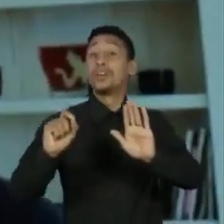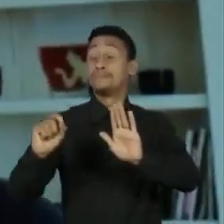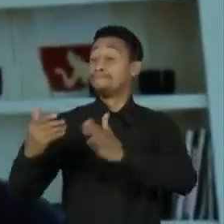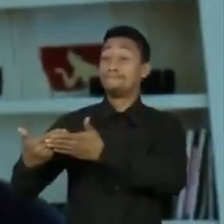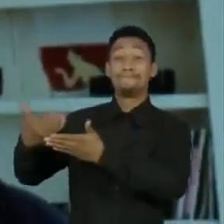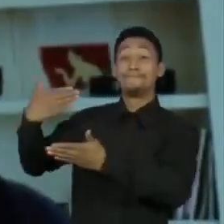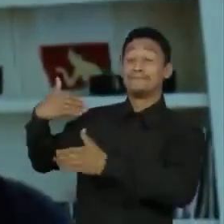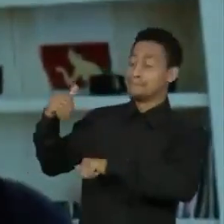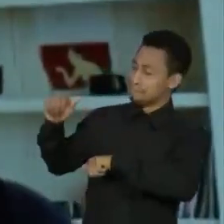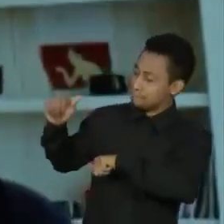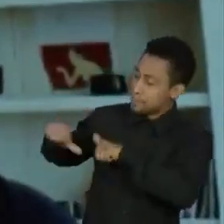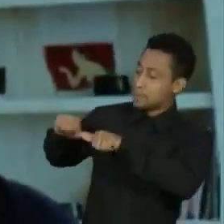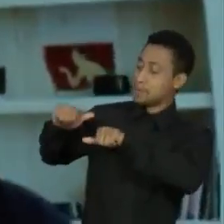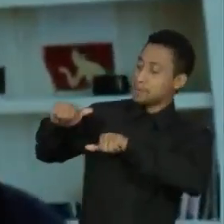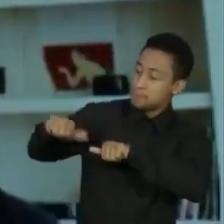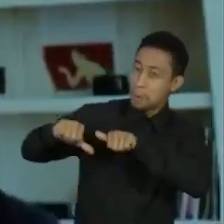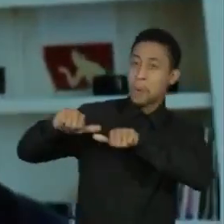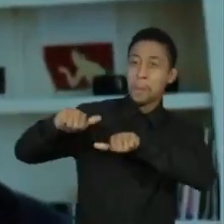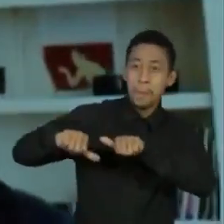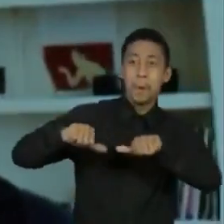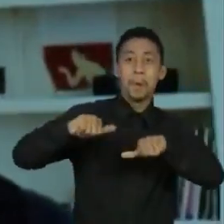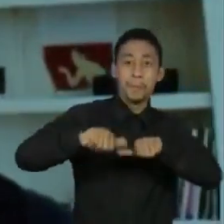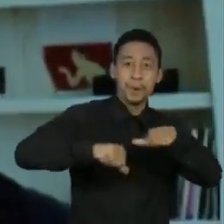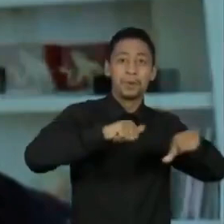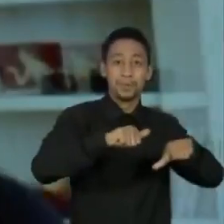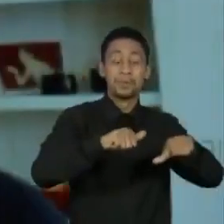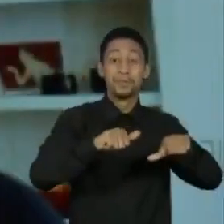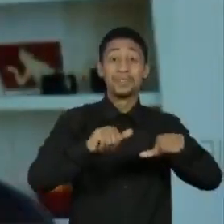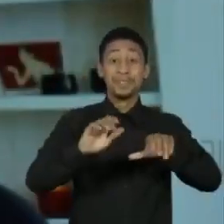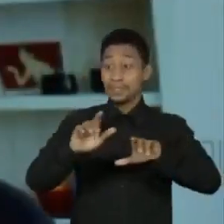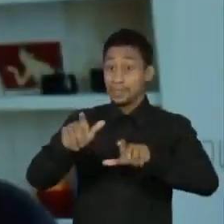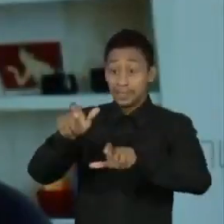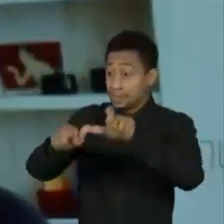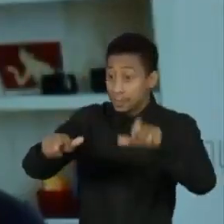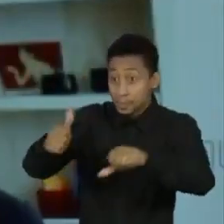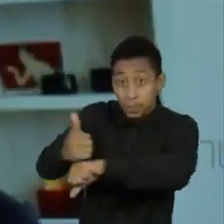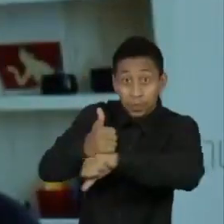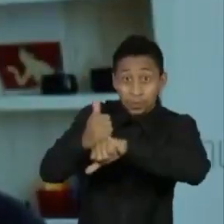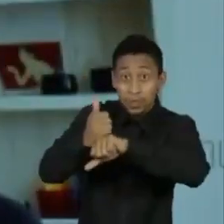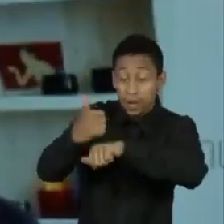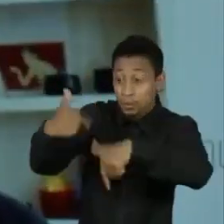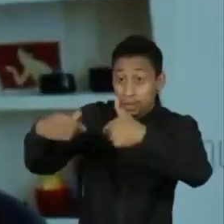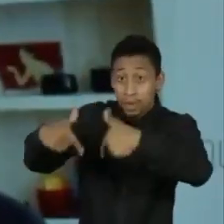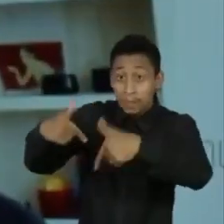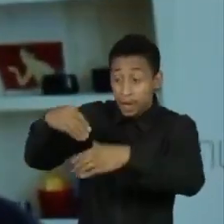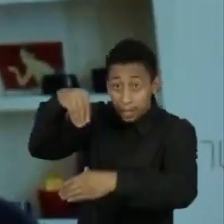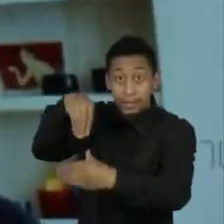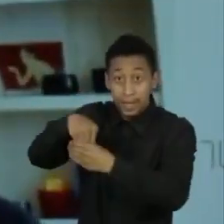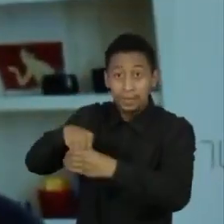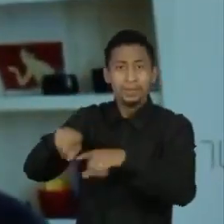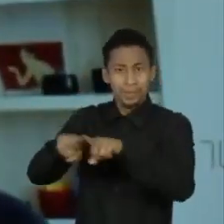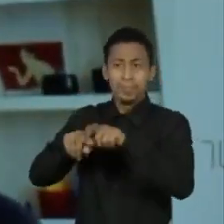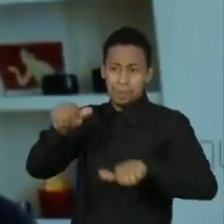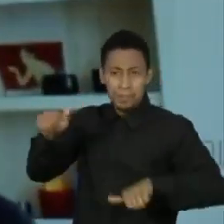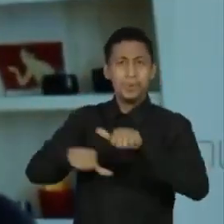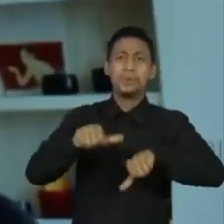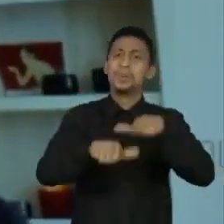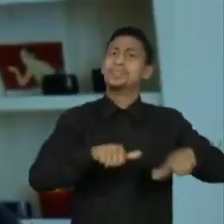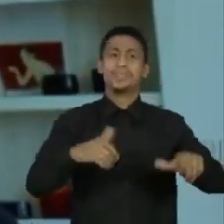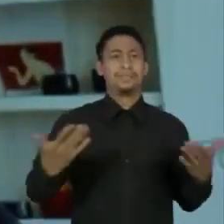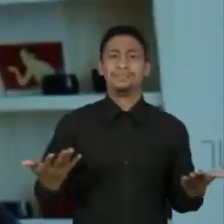e isso afeta também quem trabalha lá dentro. A Folha é um jornal que não se acomoda, ela está sempre